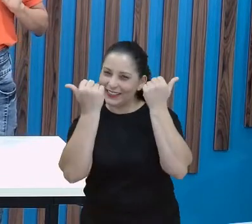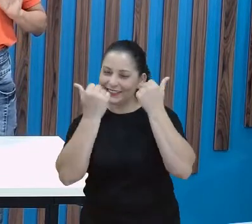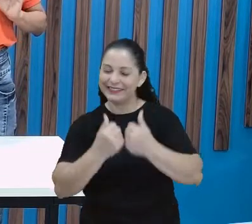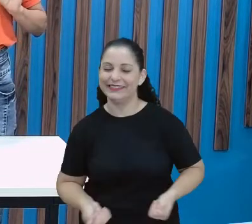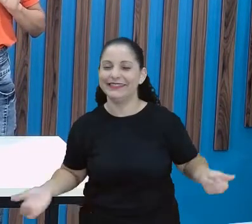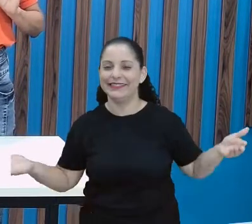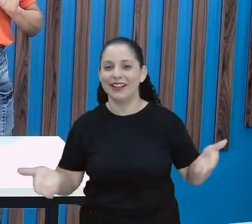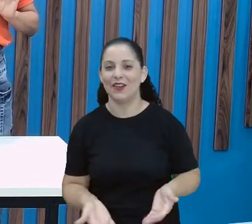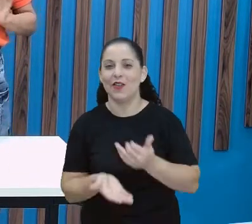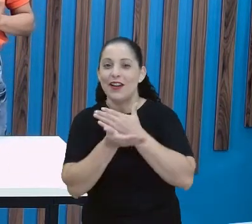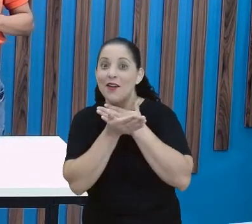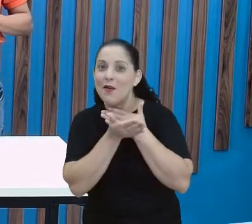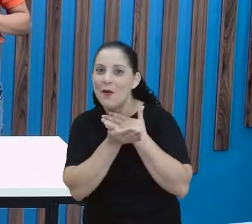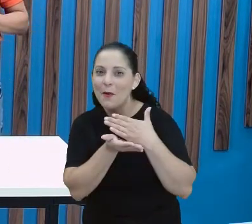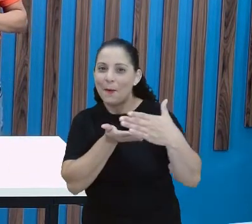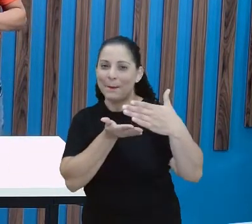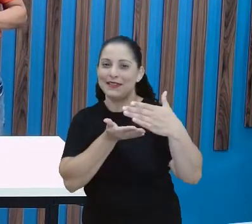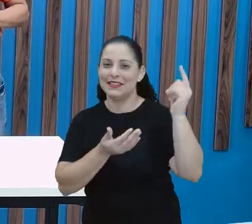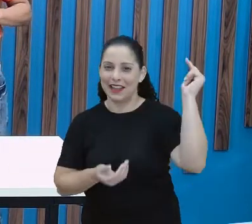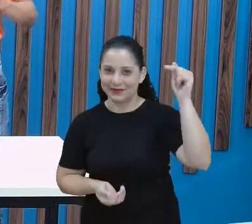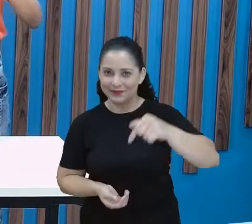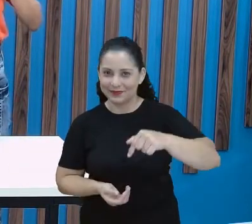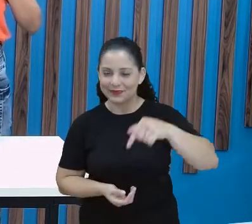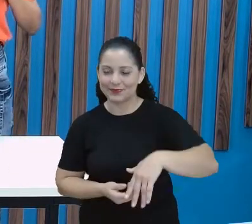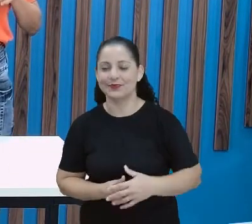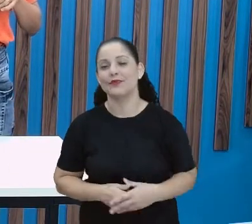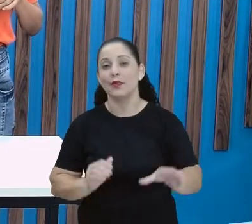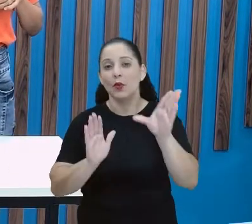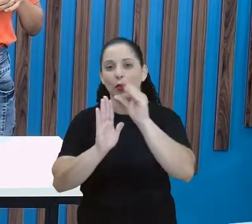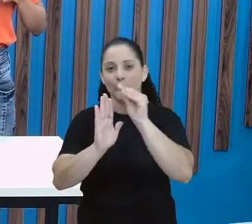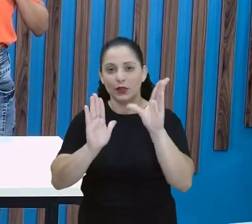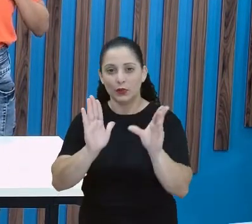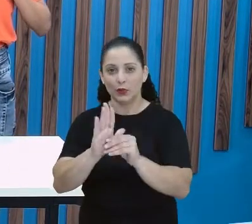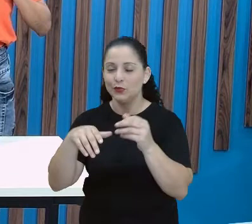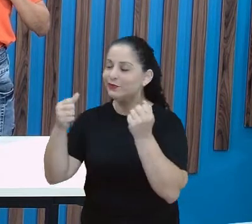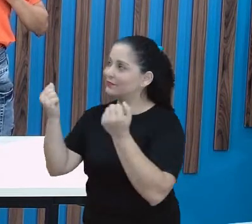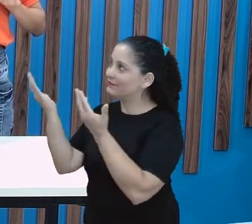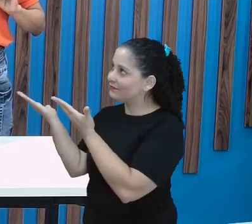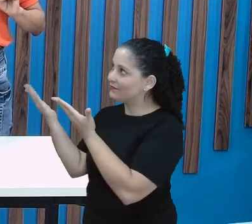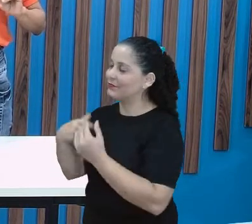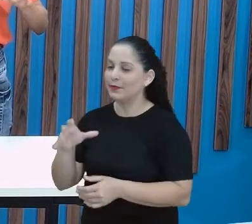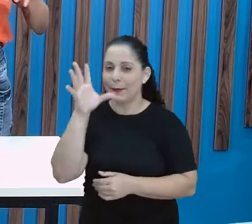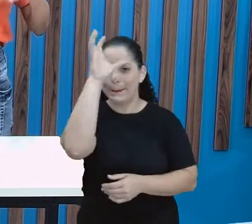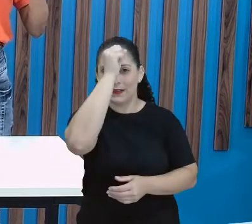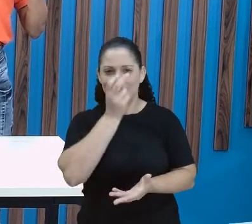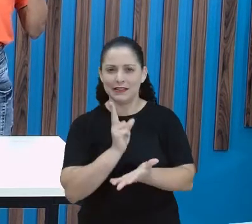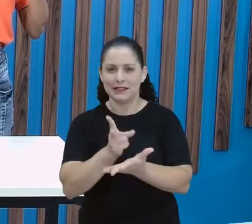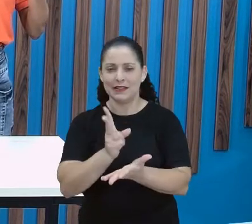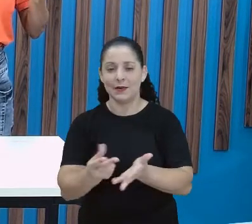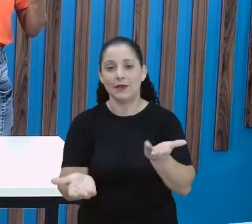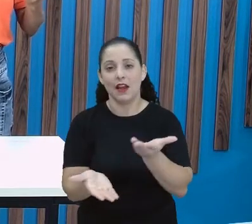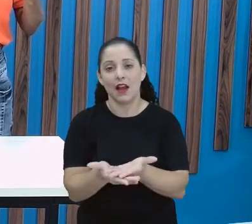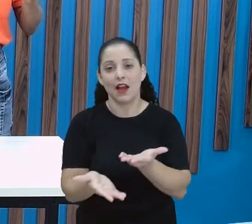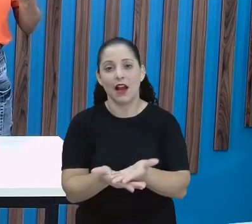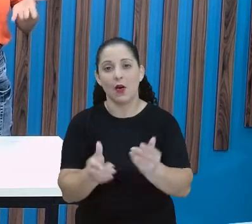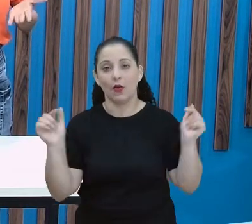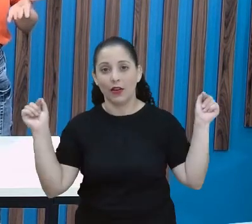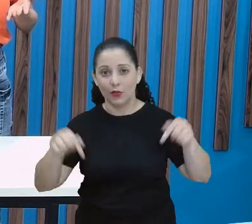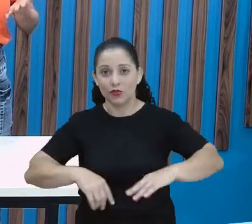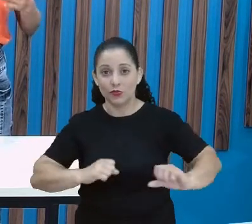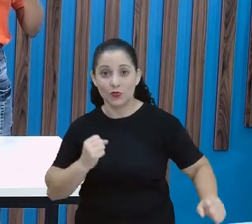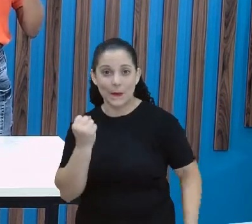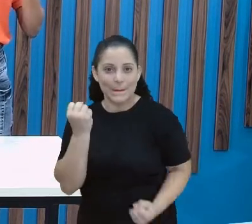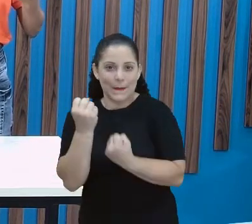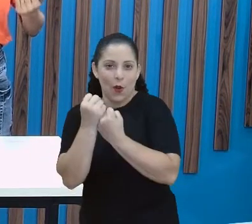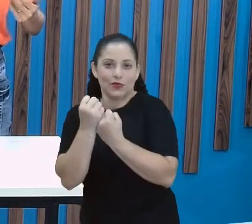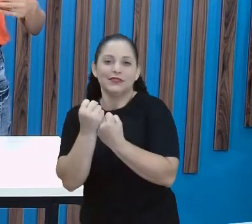Nossa aula já está começando. O material é este, o Aprender Sempre. Nossa aula vai dar um suporte,